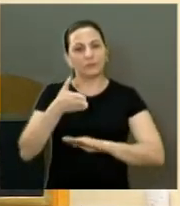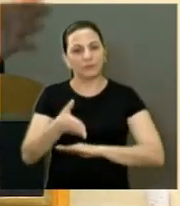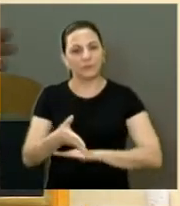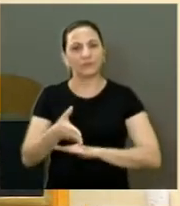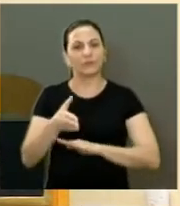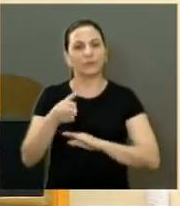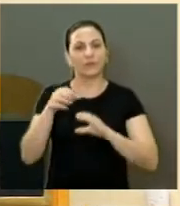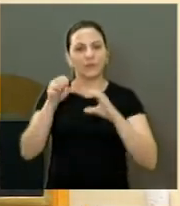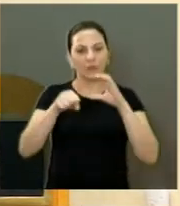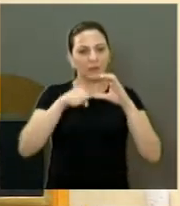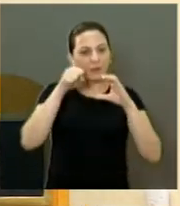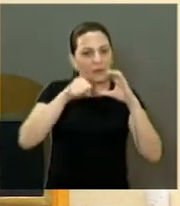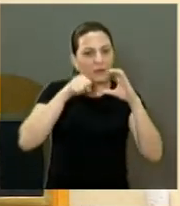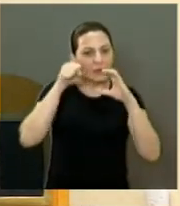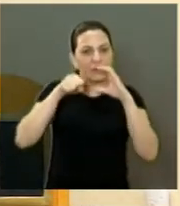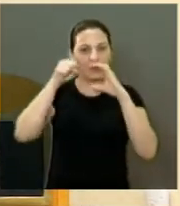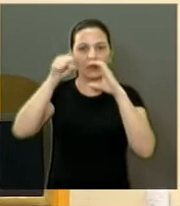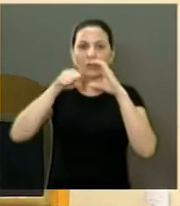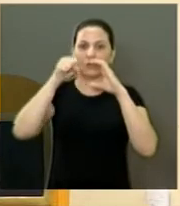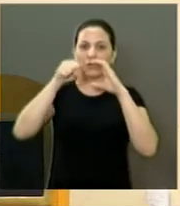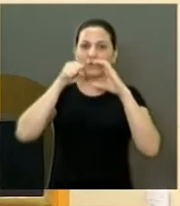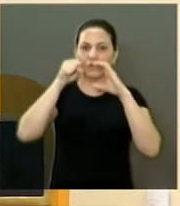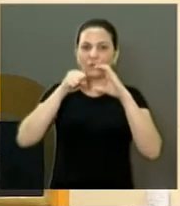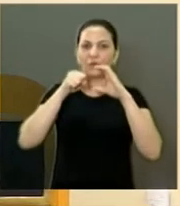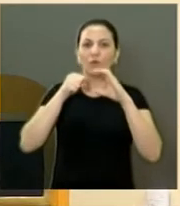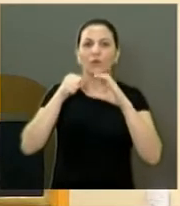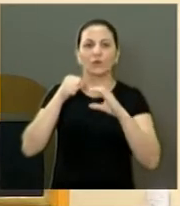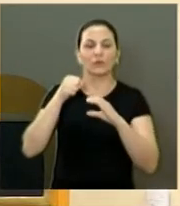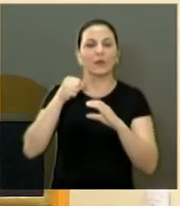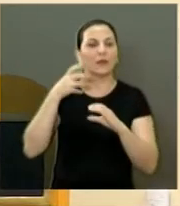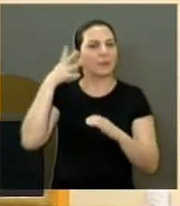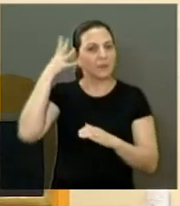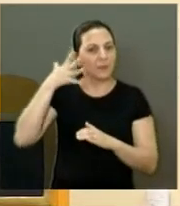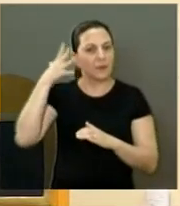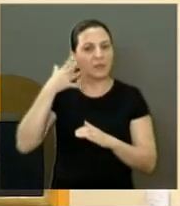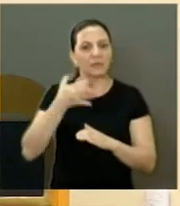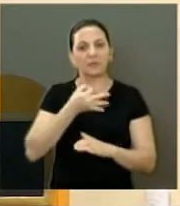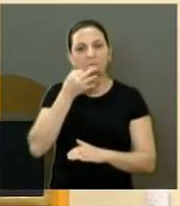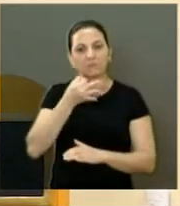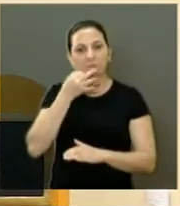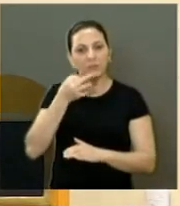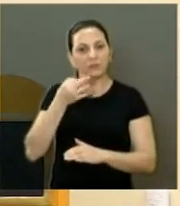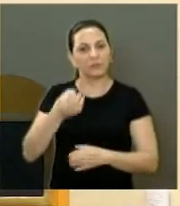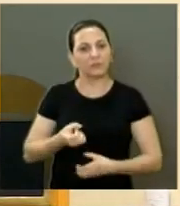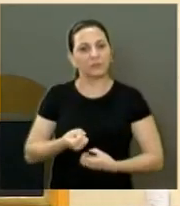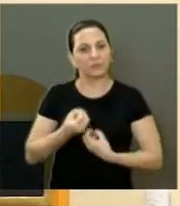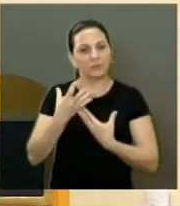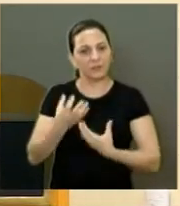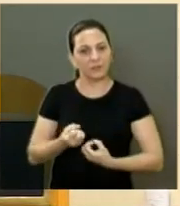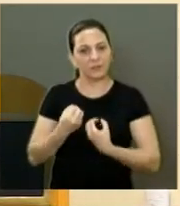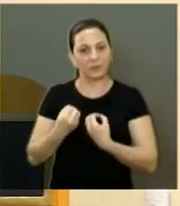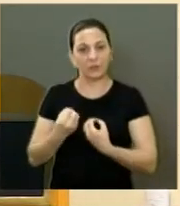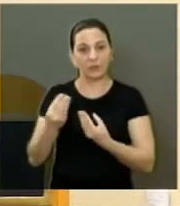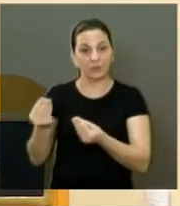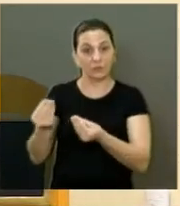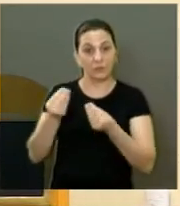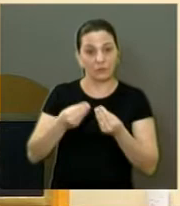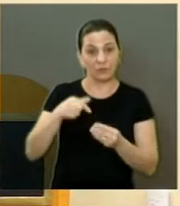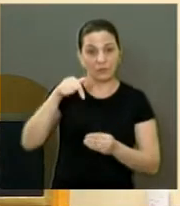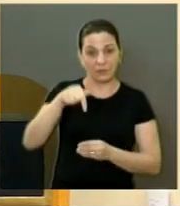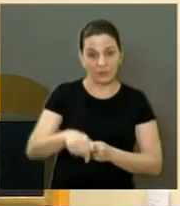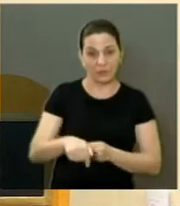gravando, filmando, gravando, tudo que aquilo foi comentado. E nós trouxemos essa matéria para casa,